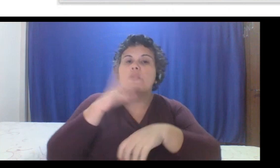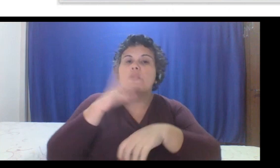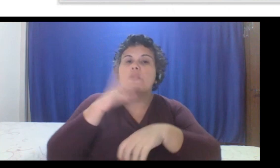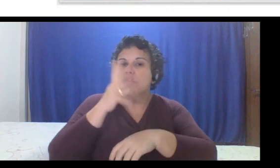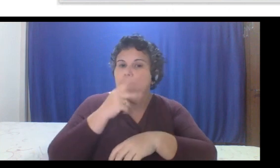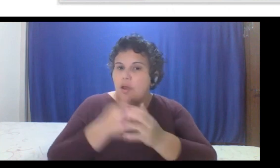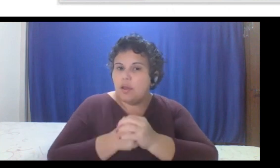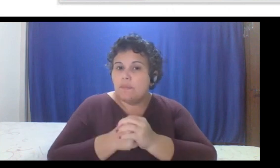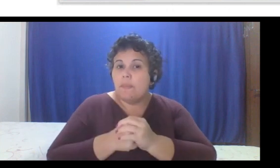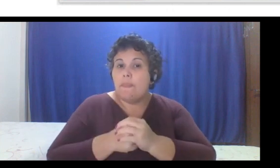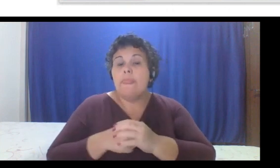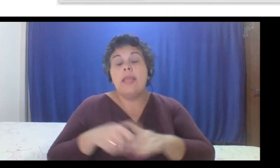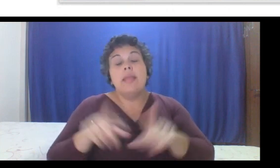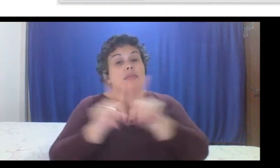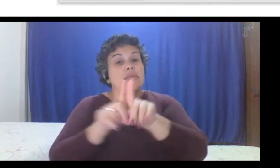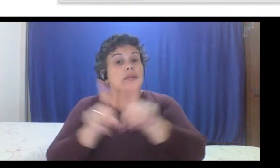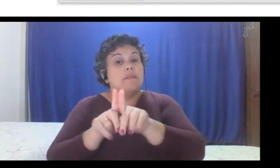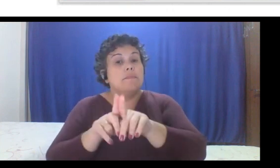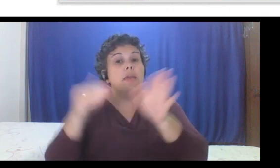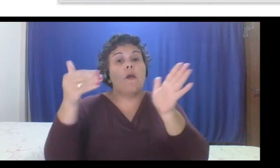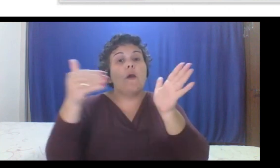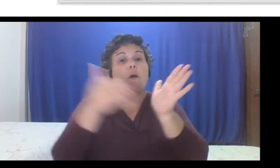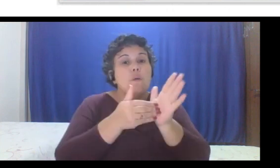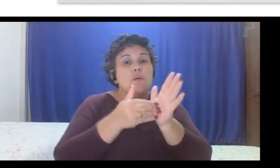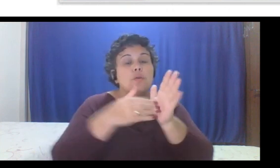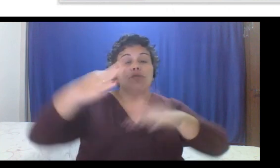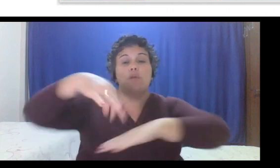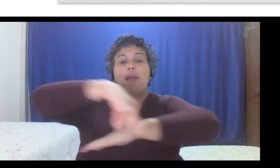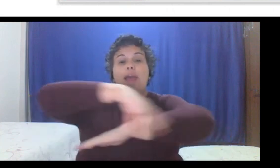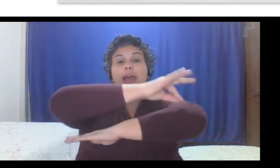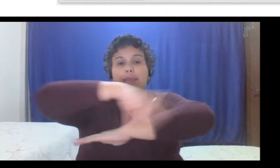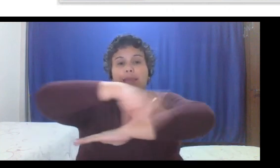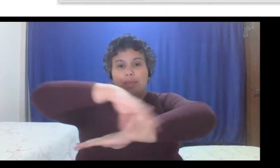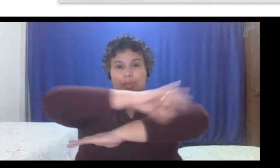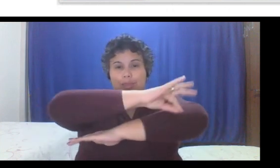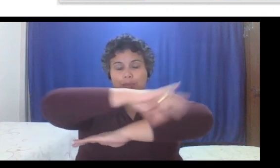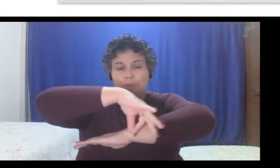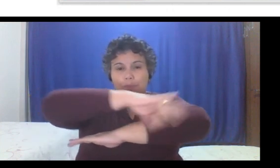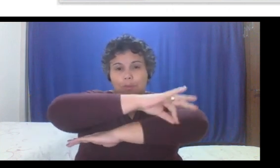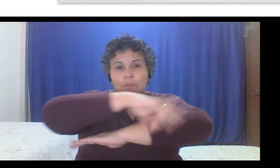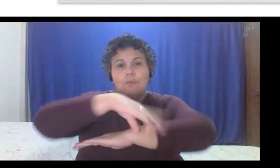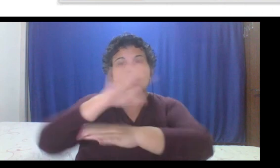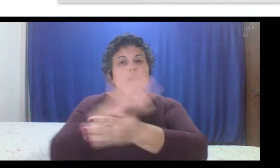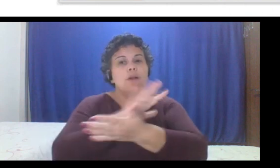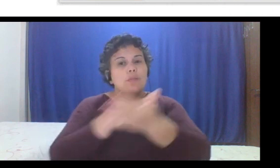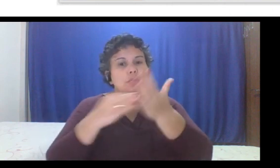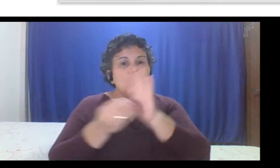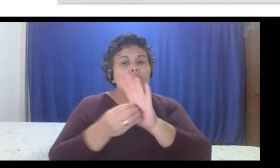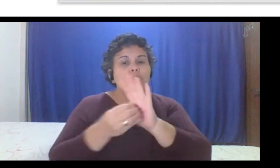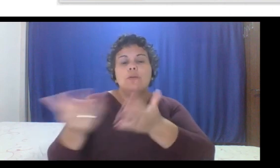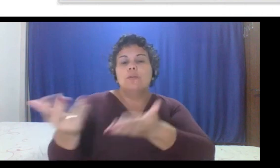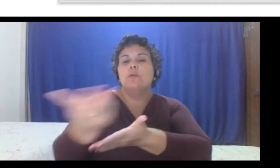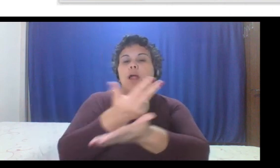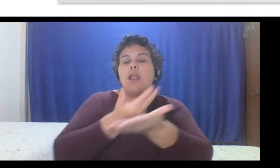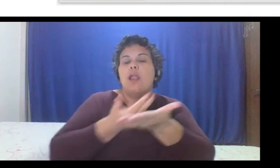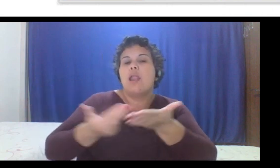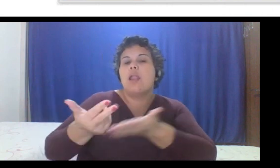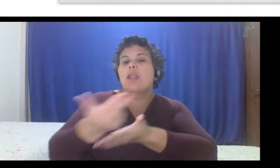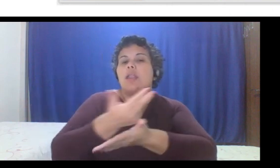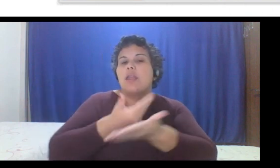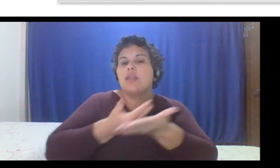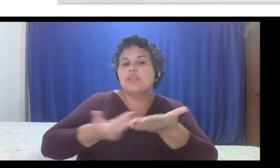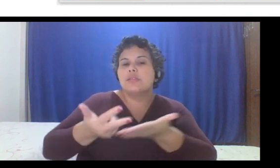e arquitetura, todo o desenho, o mapeamento de arquitetura, a gente colocou aqui também,